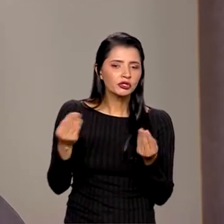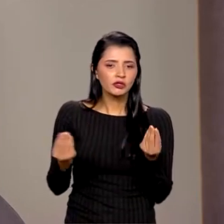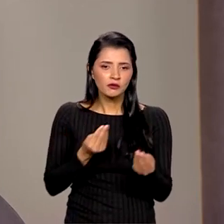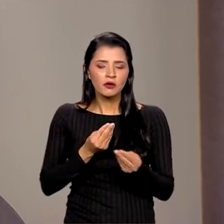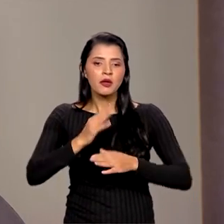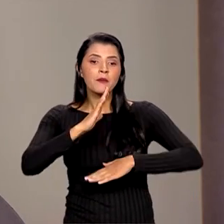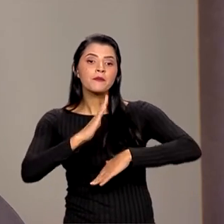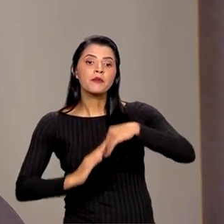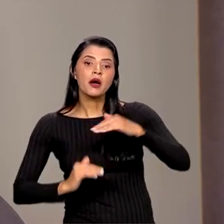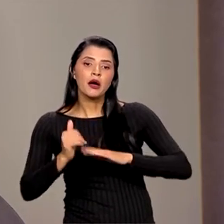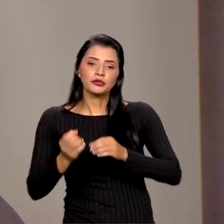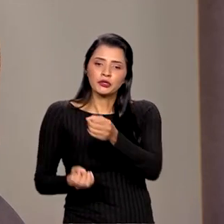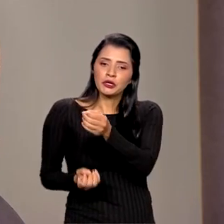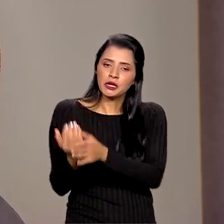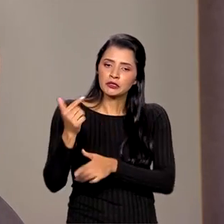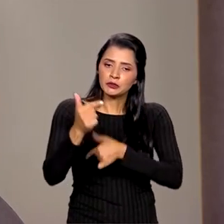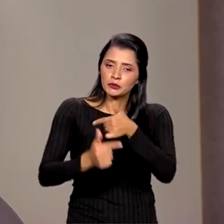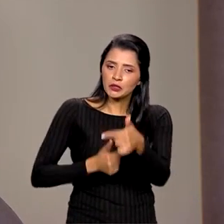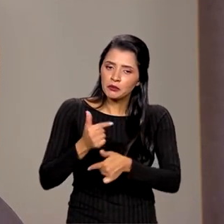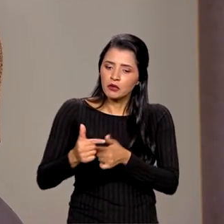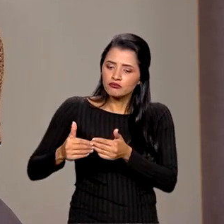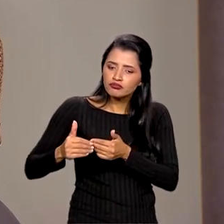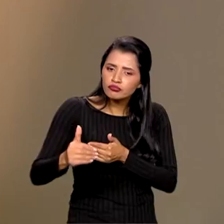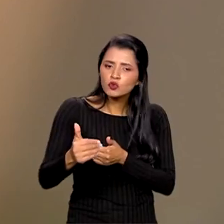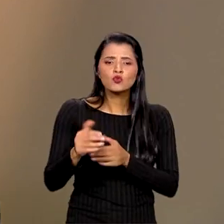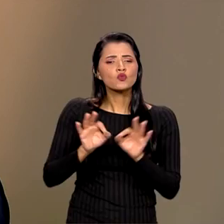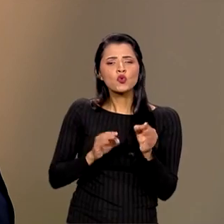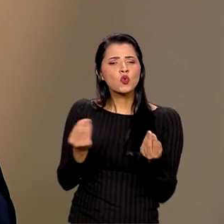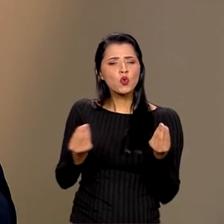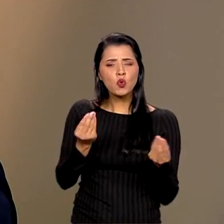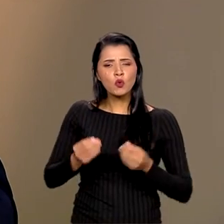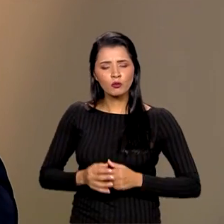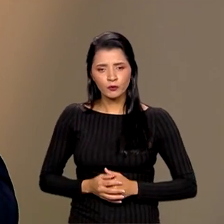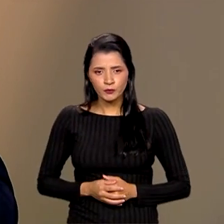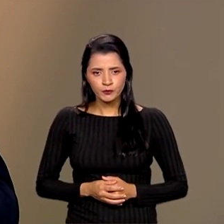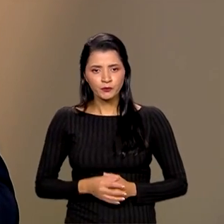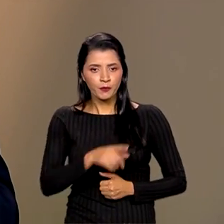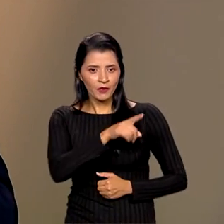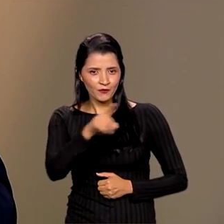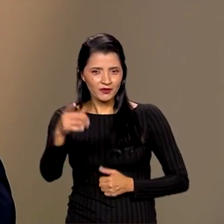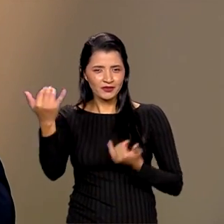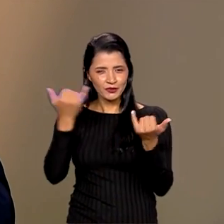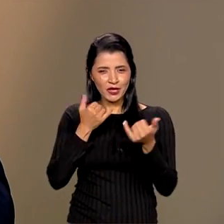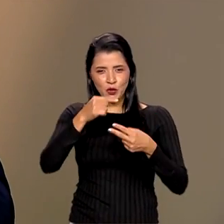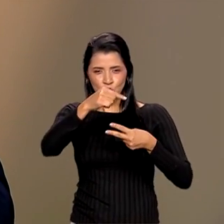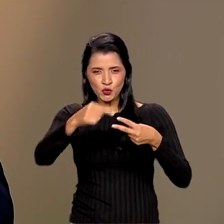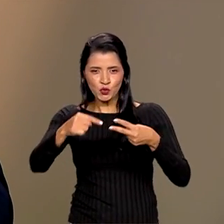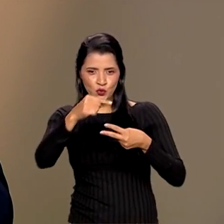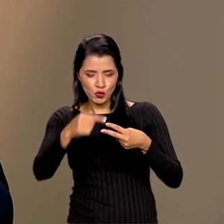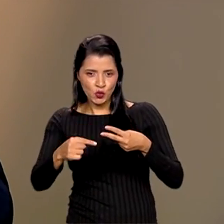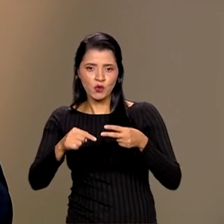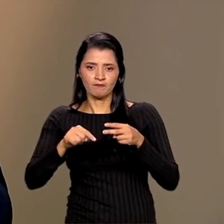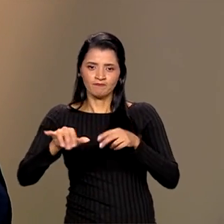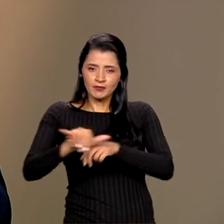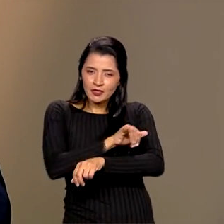na prática, a geração de emprego daqui para frente com esse plano? Olha, vocês anunciaram duas medidas, dois